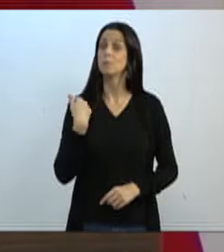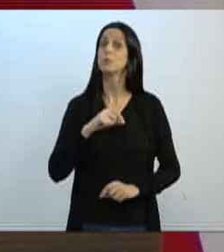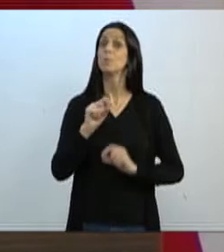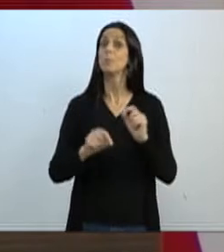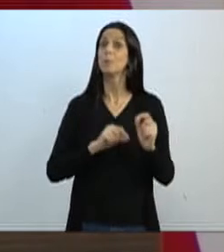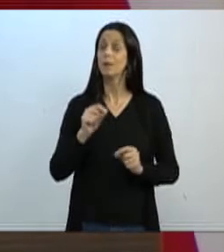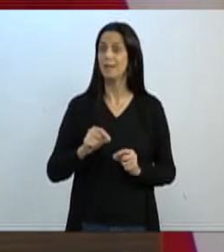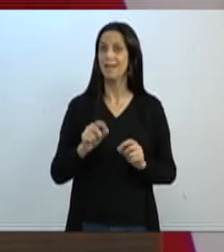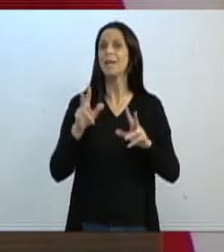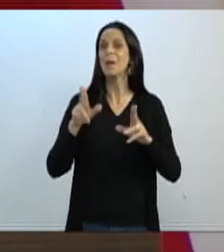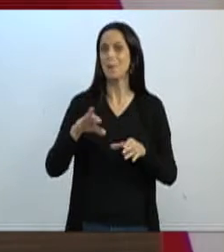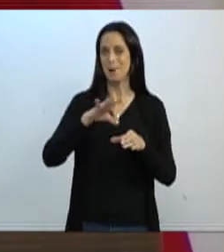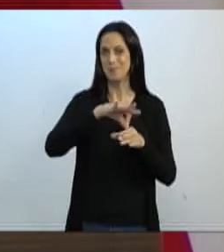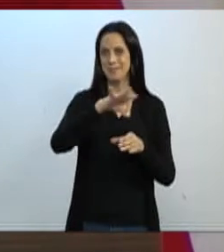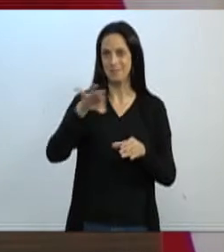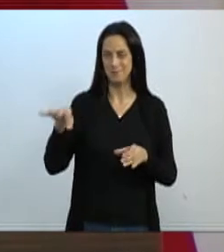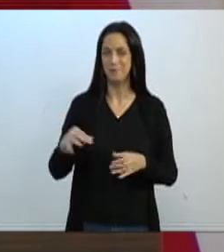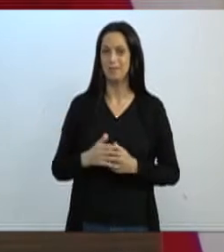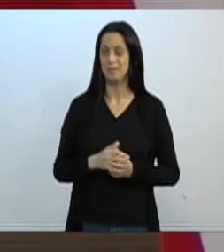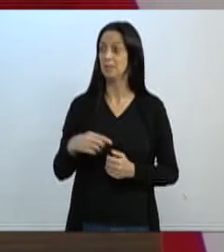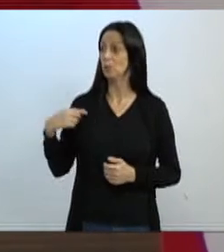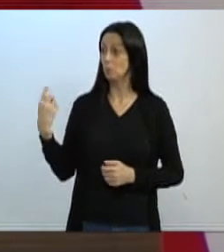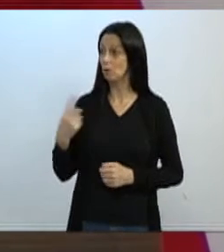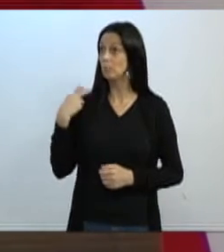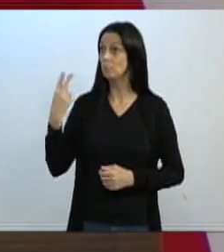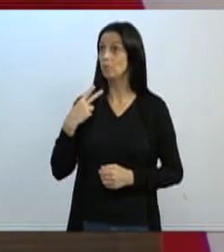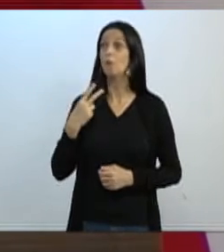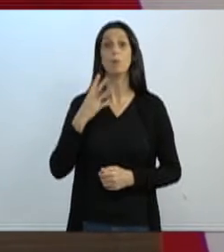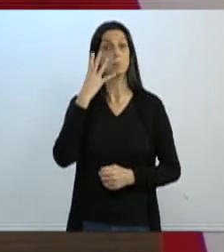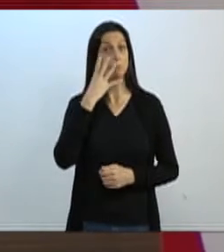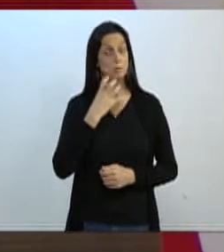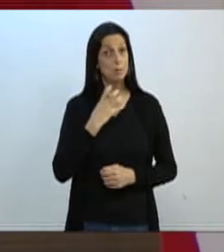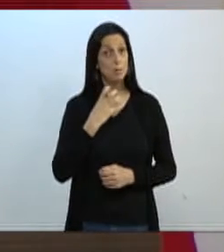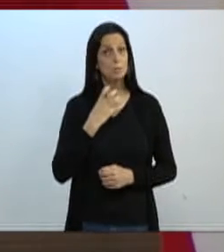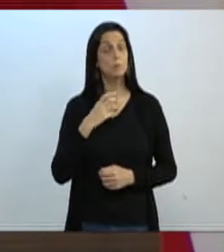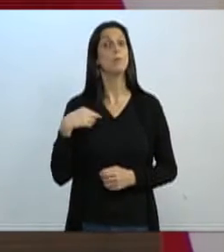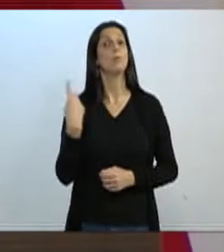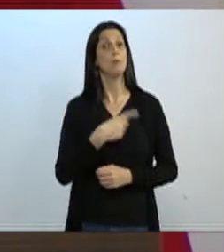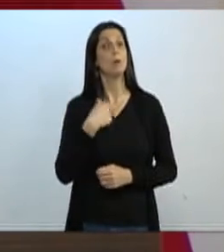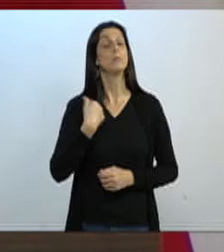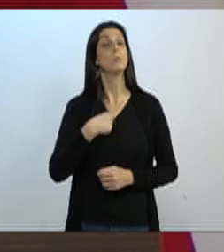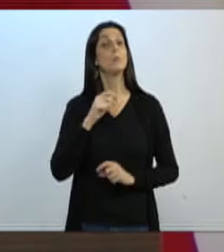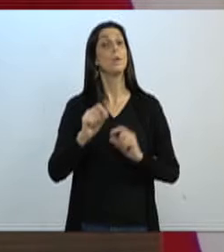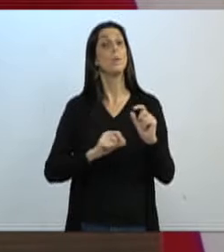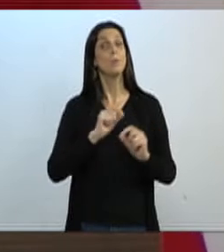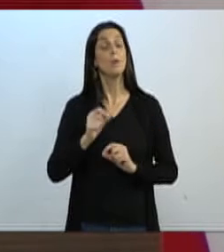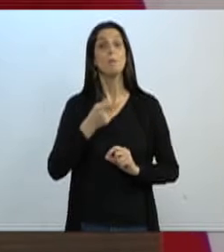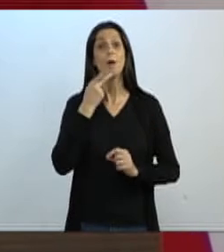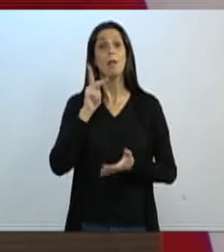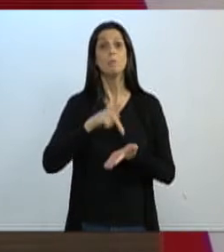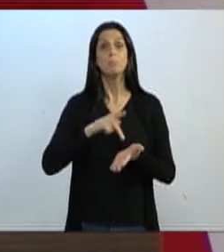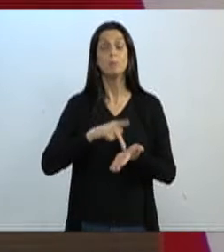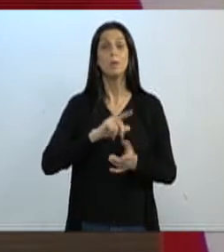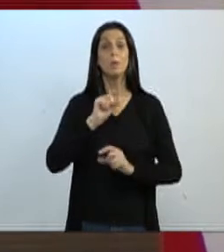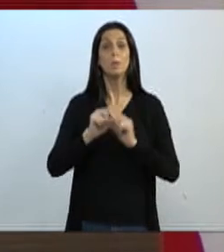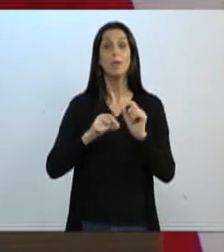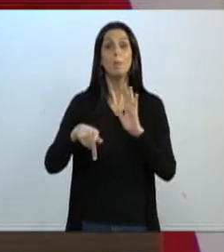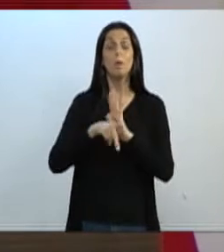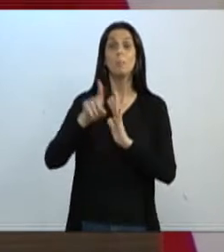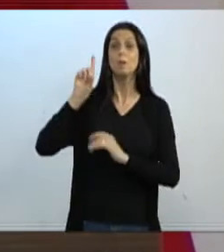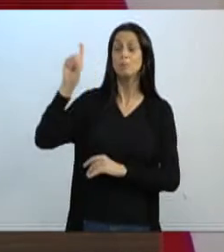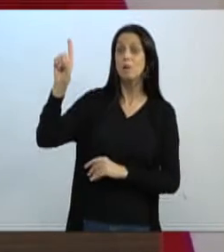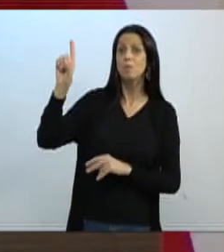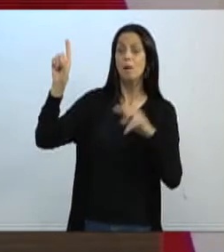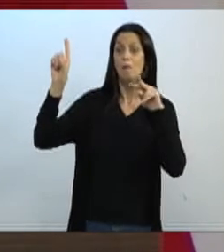como vereadores. E isso é muito sério, gente. Nós temos que semear somente aquilo que Deus, que é santo, tem a